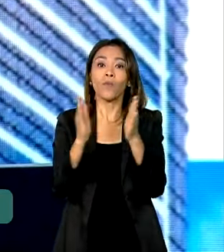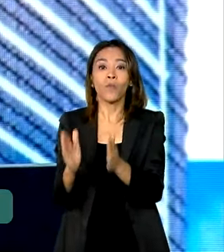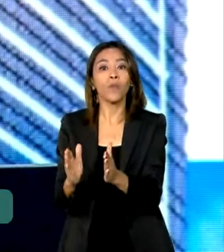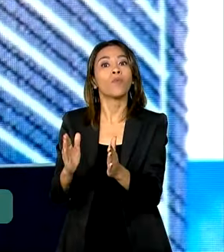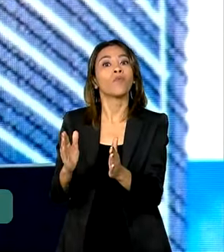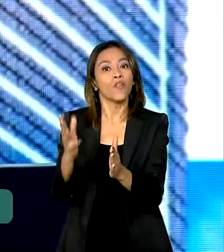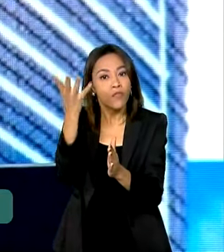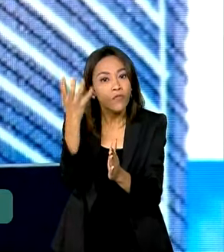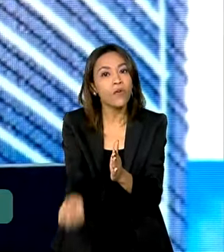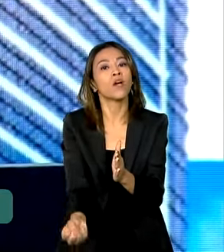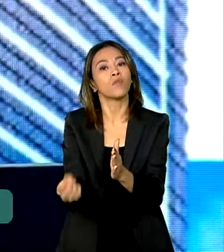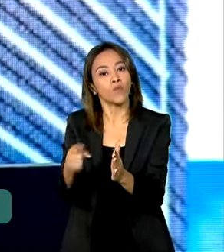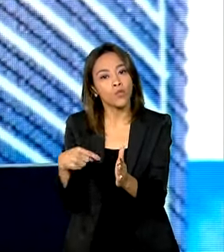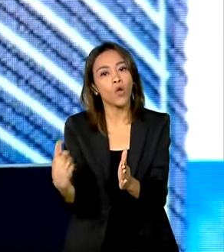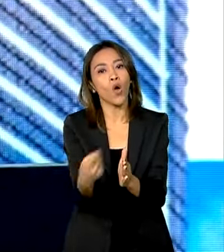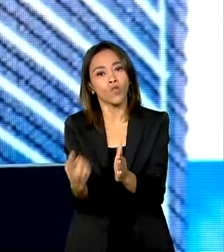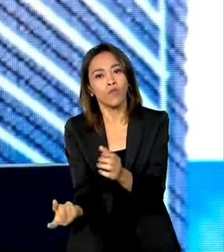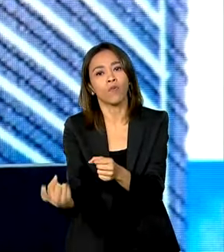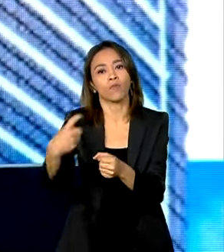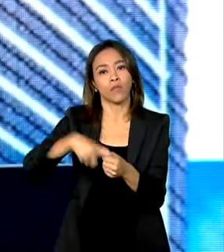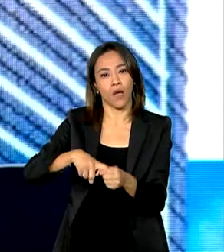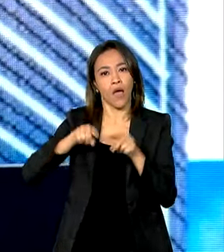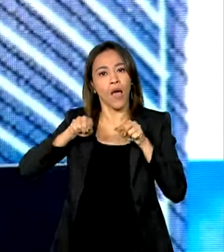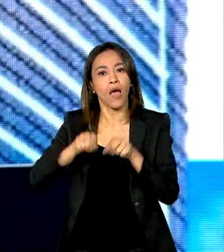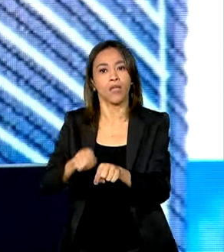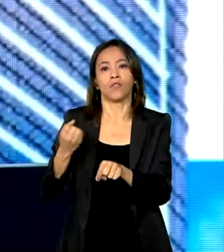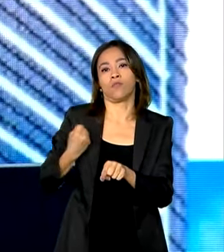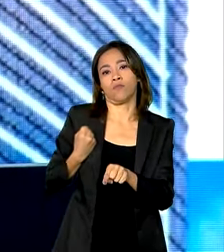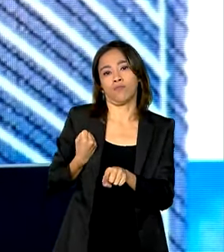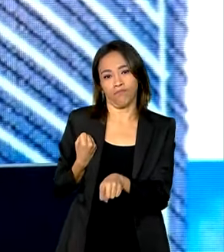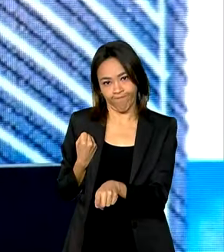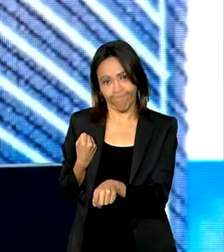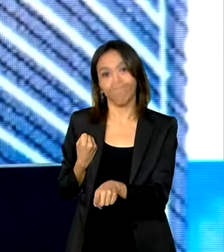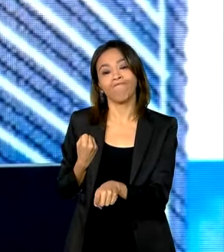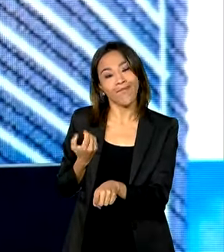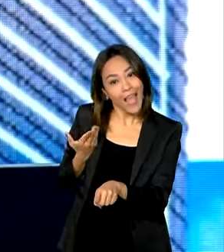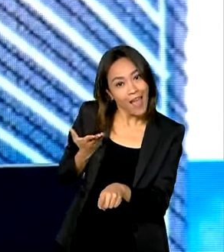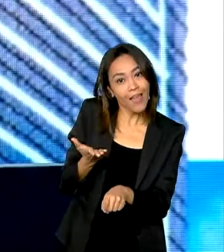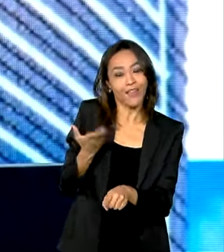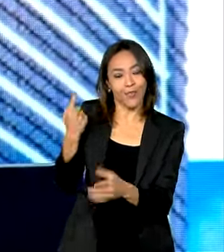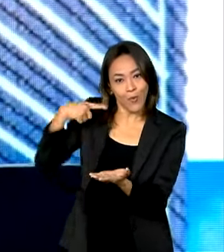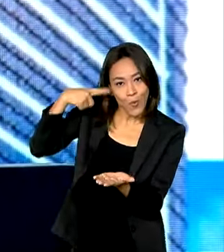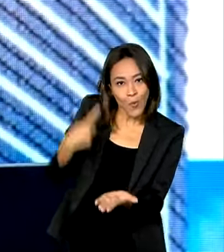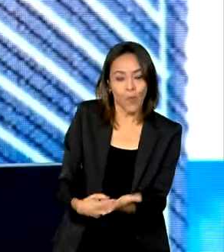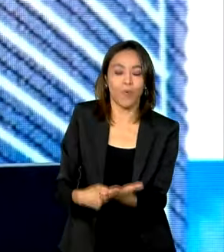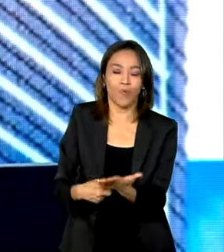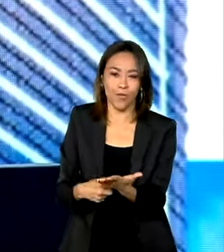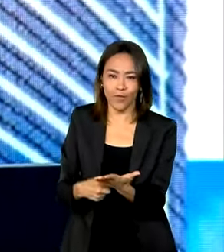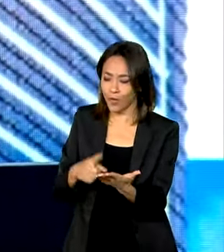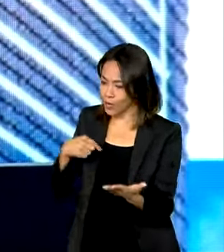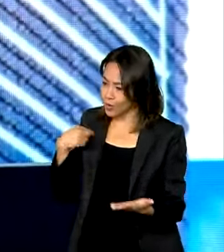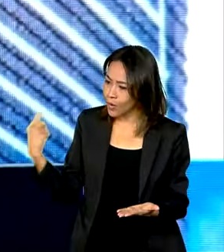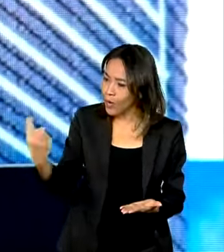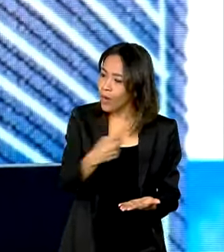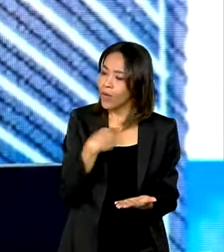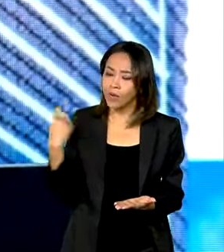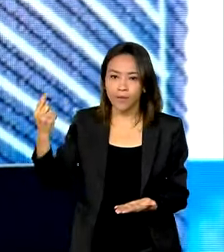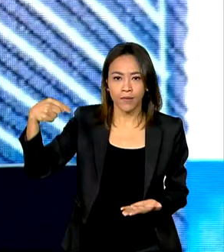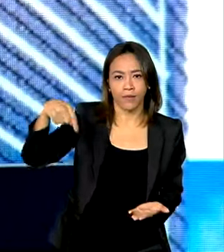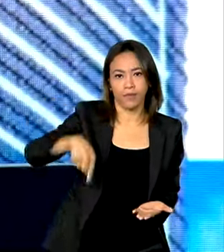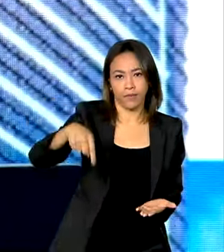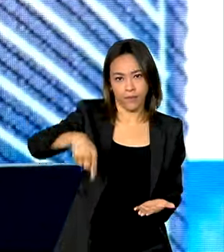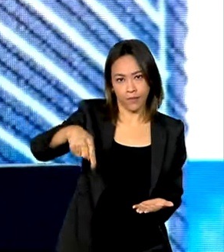vamos voltar a este patamar. esse é um compromisso de todos nós aqui